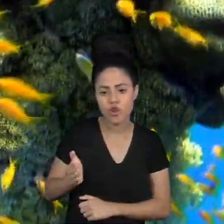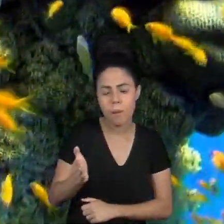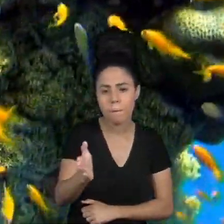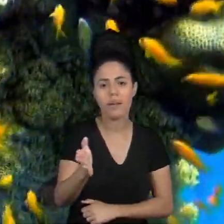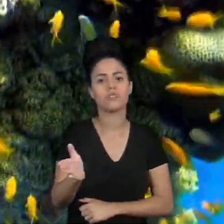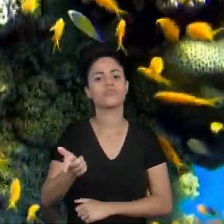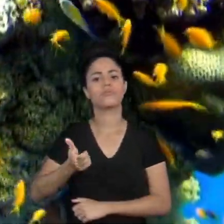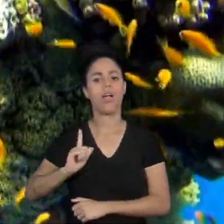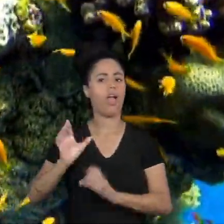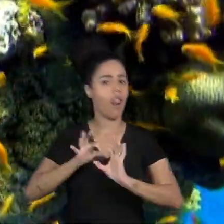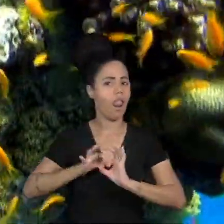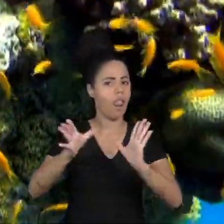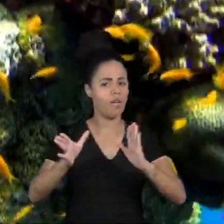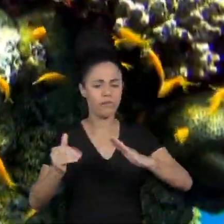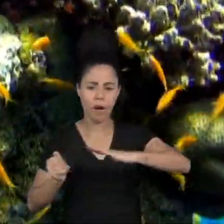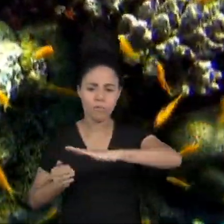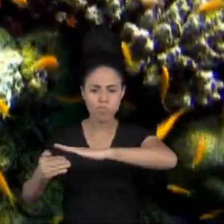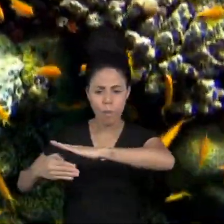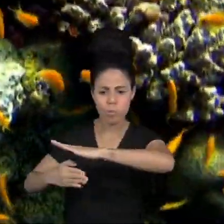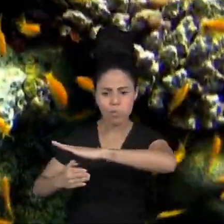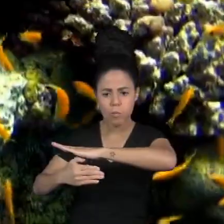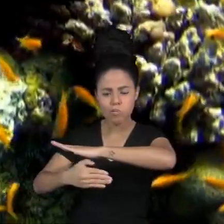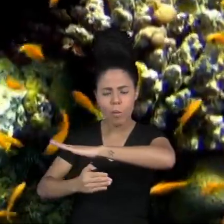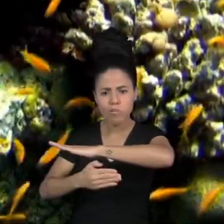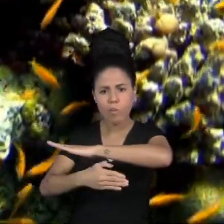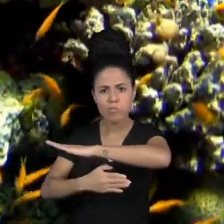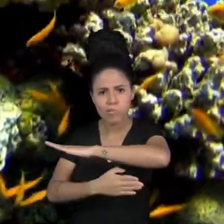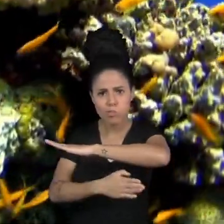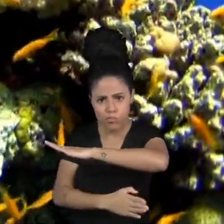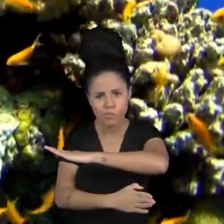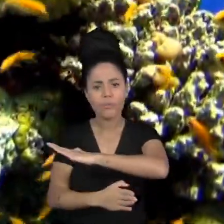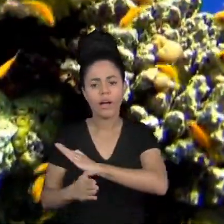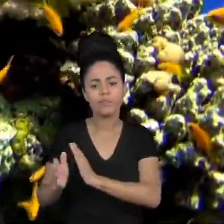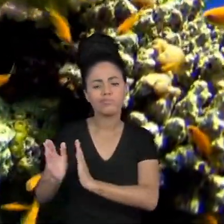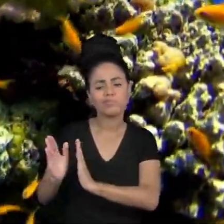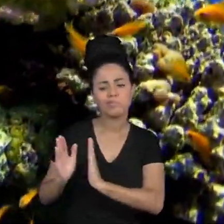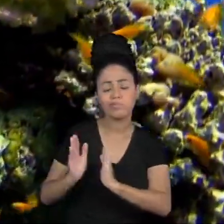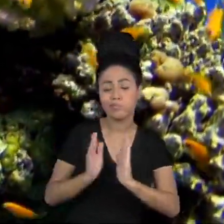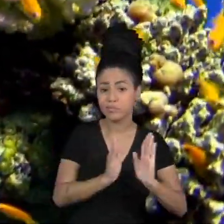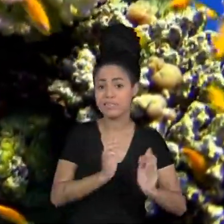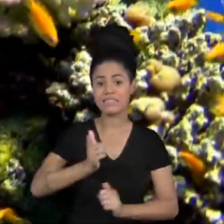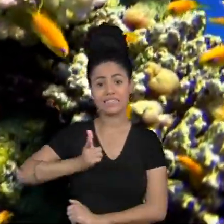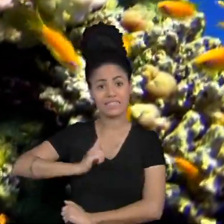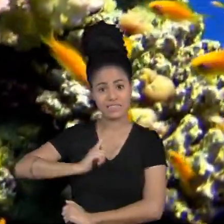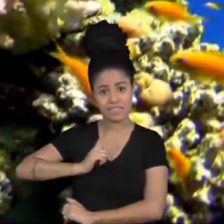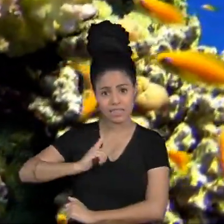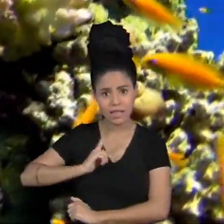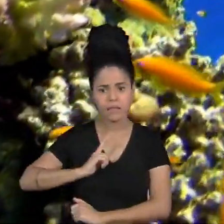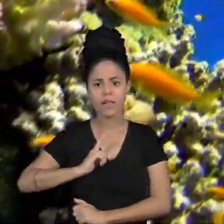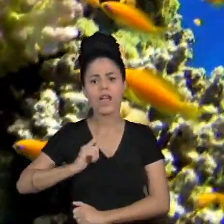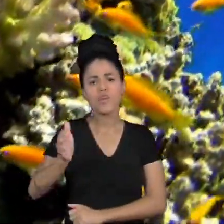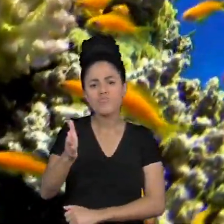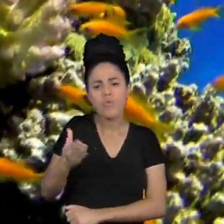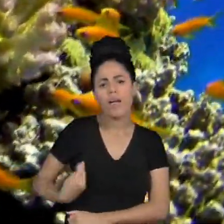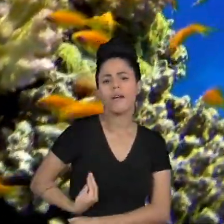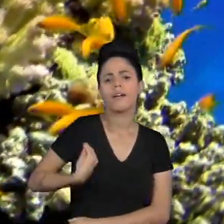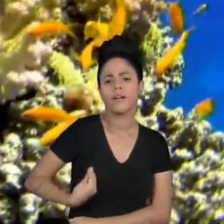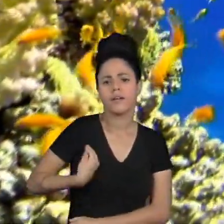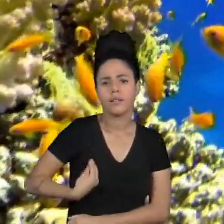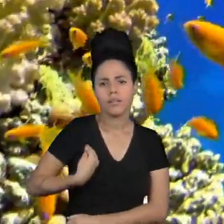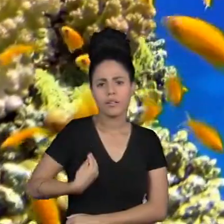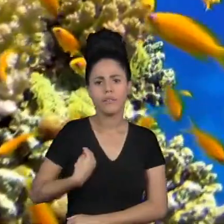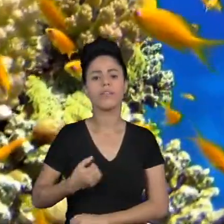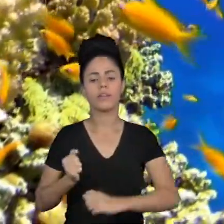dependente então em algum momento do estágio de desenvolvimento o estágio larval por exemplo os peixes vivem dentro dos